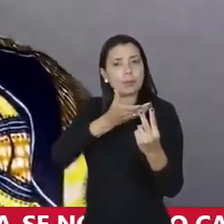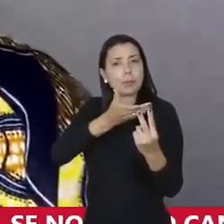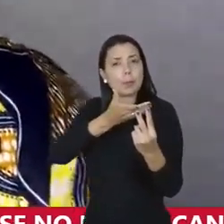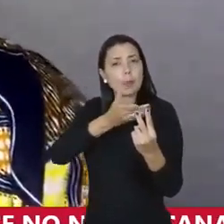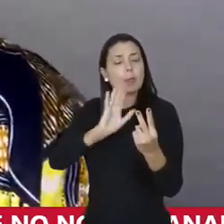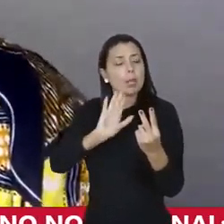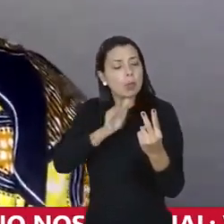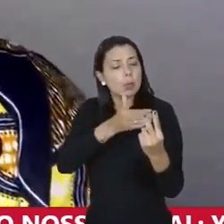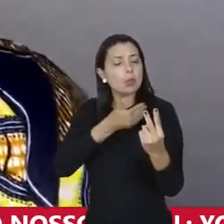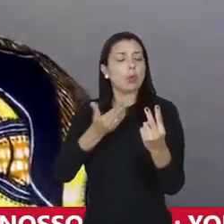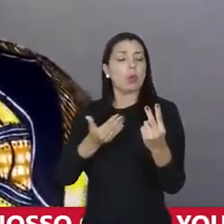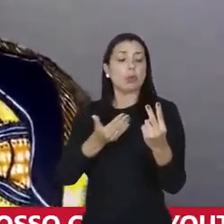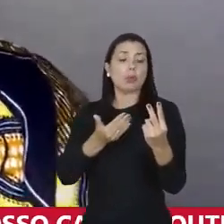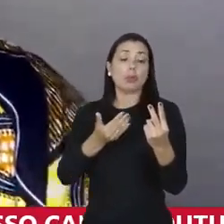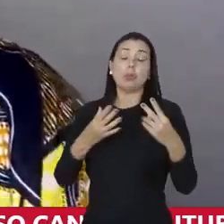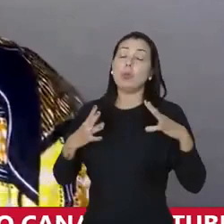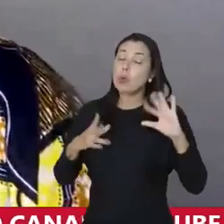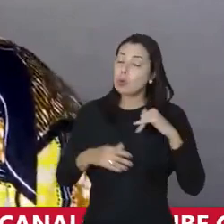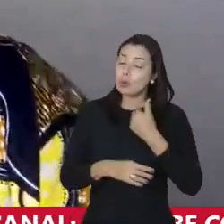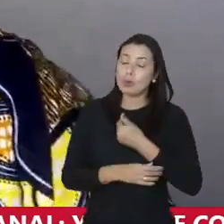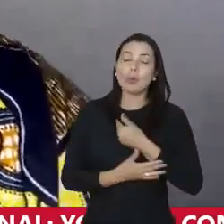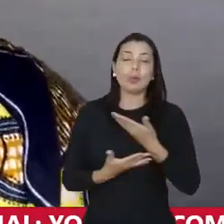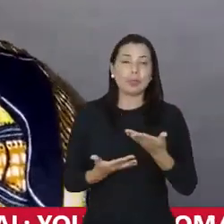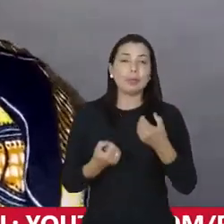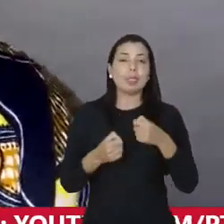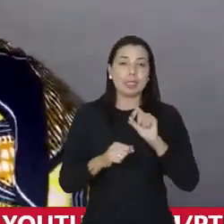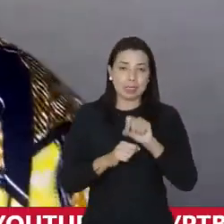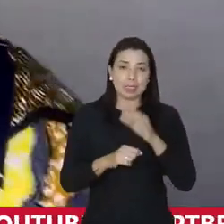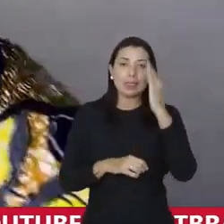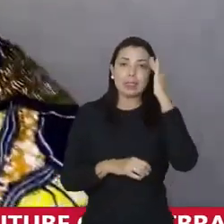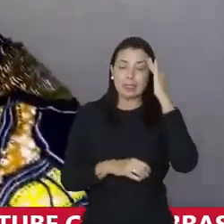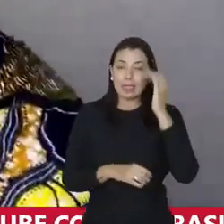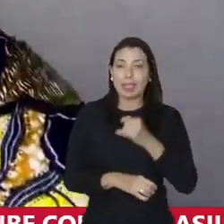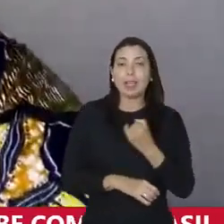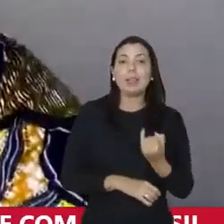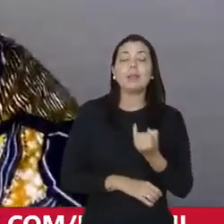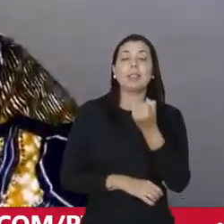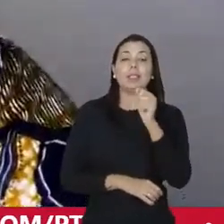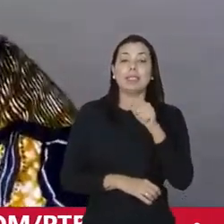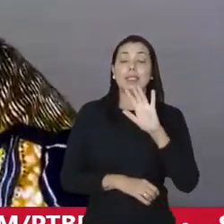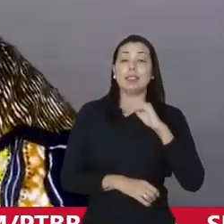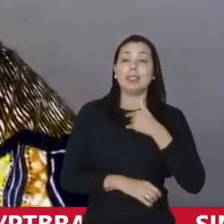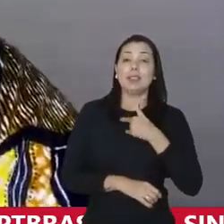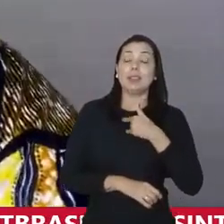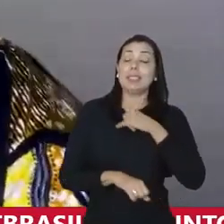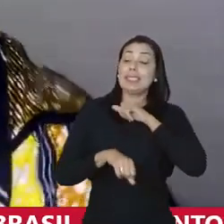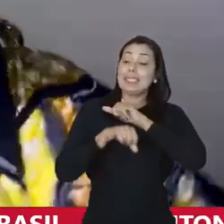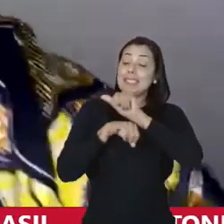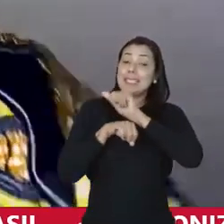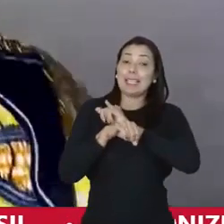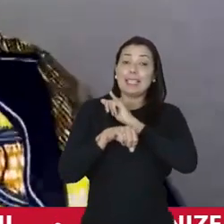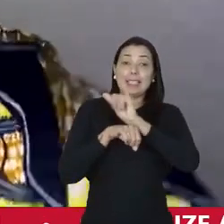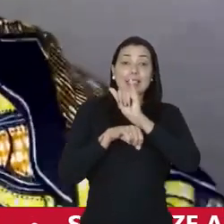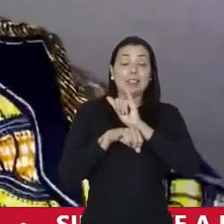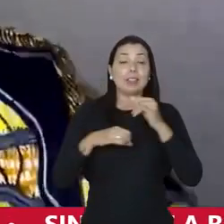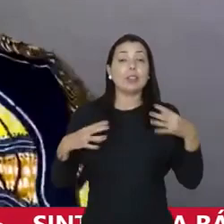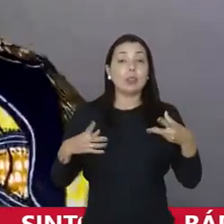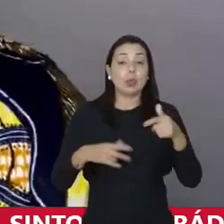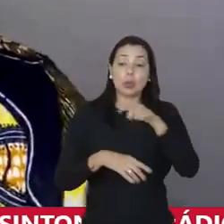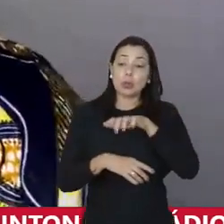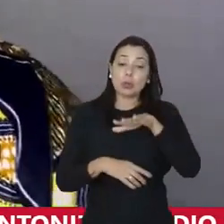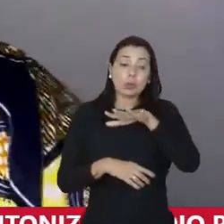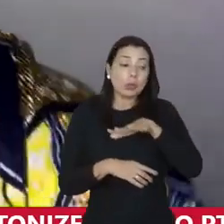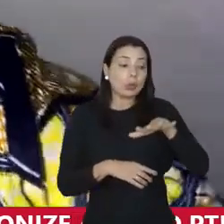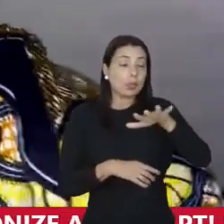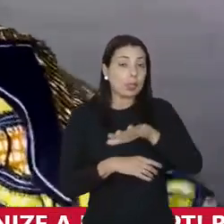pelos nossos por nós. A gente precisa entender a importância da gente estrategicamente está em todos os